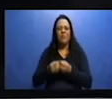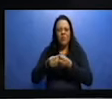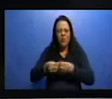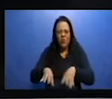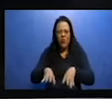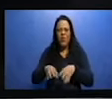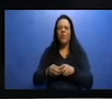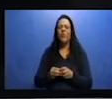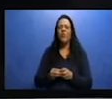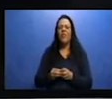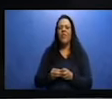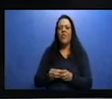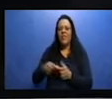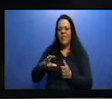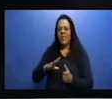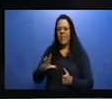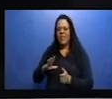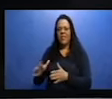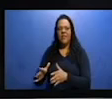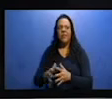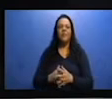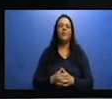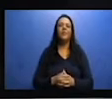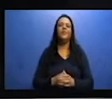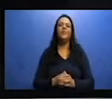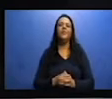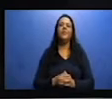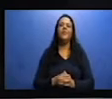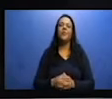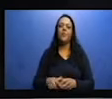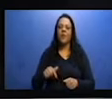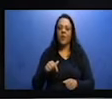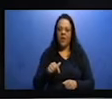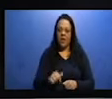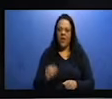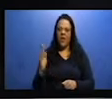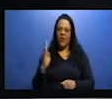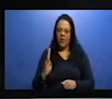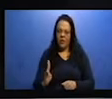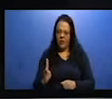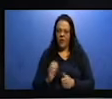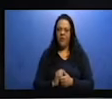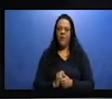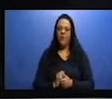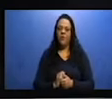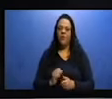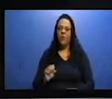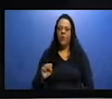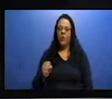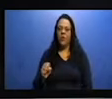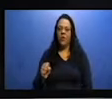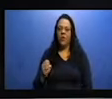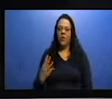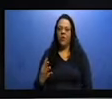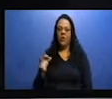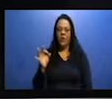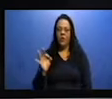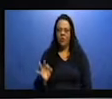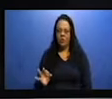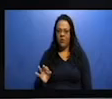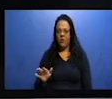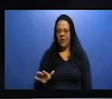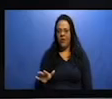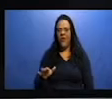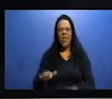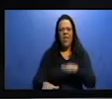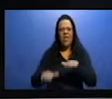A urbanização no Brasil, como a gente acabou de dizer, é de 84%, mas ela tem diferenças, né? De acordo com a